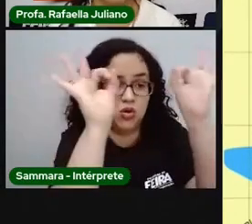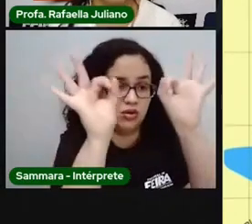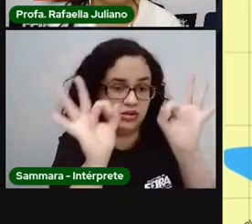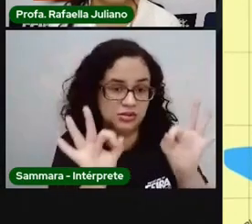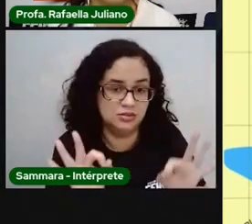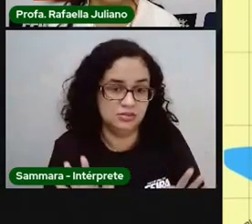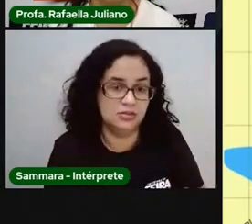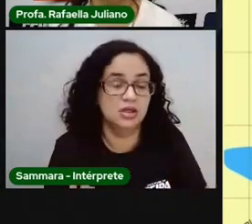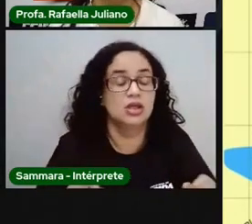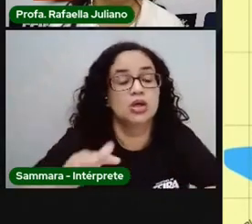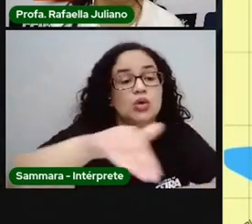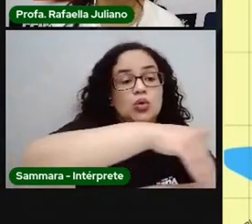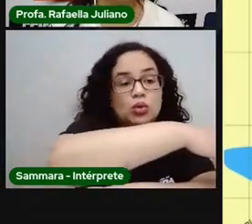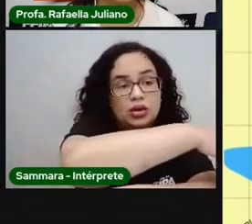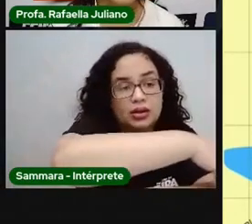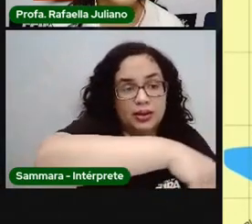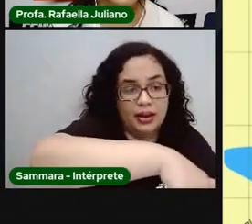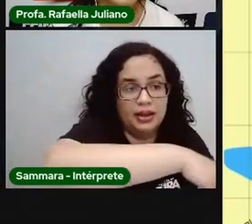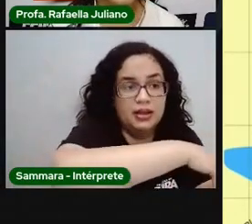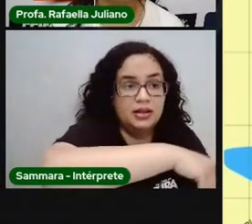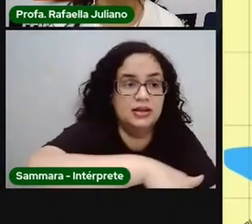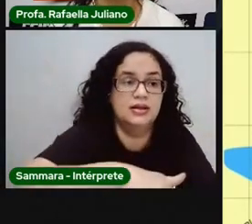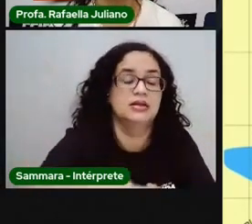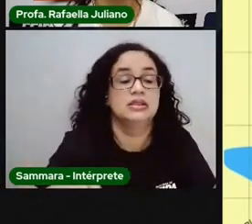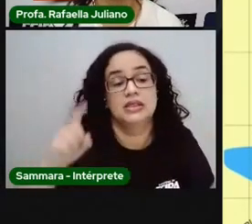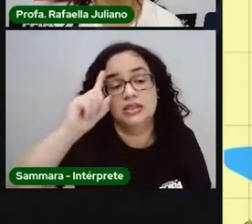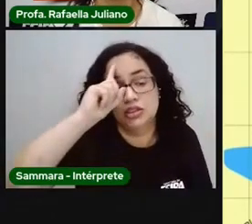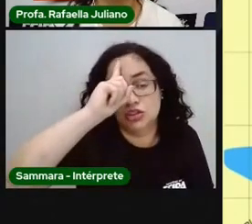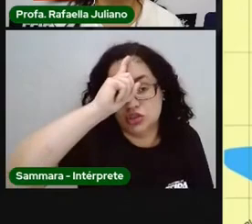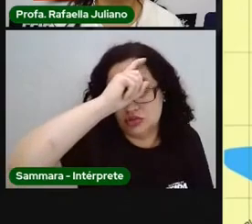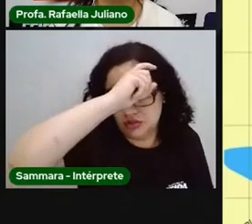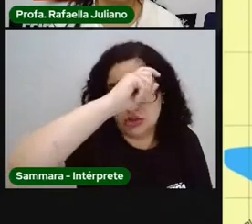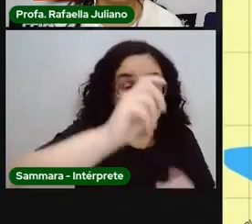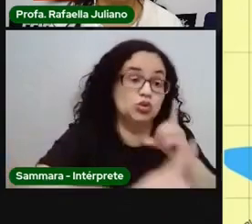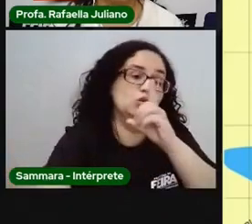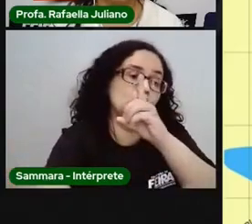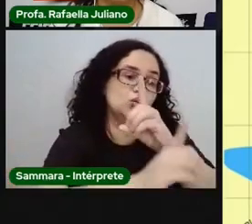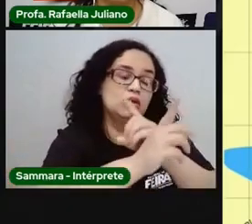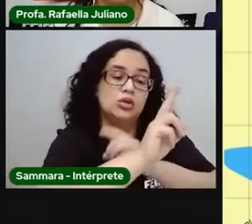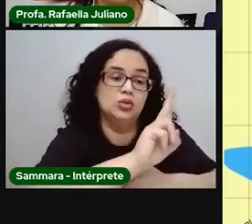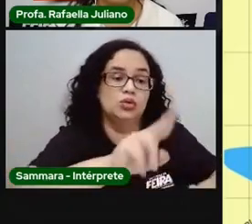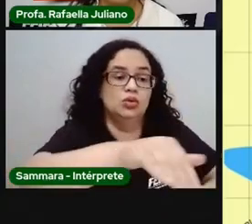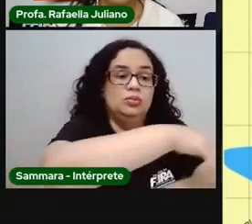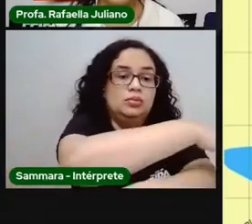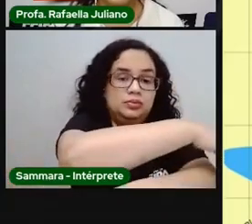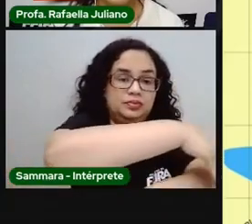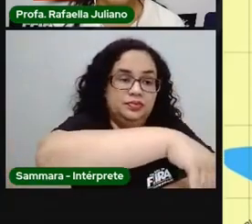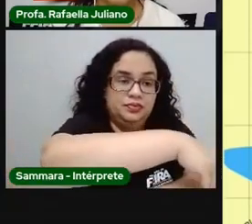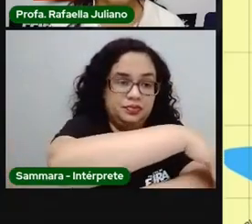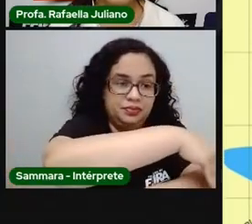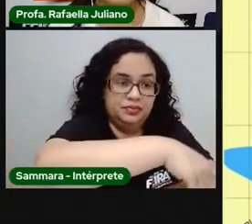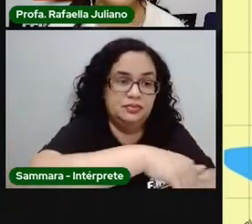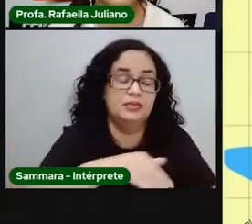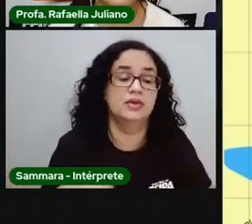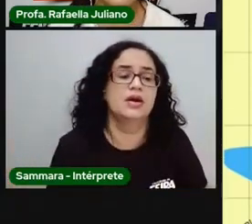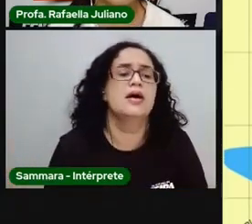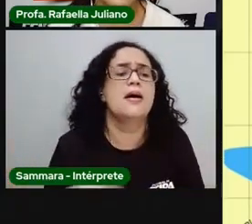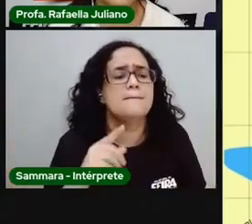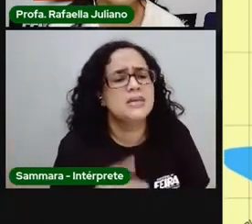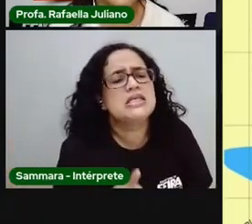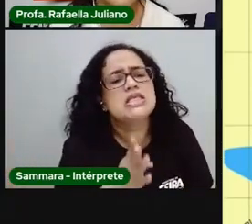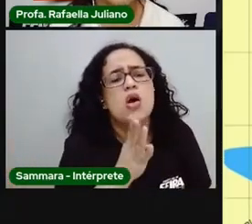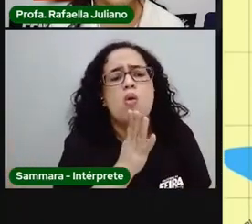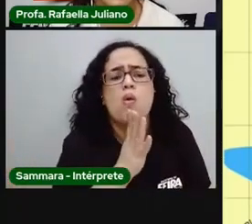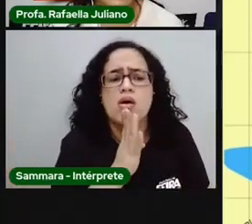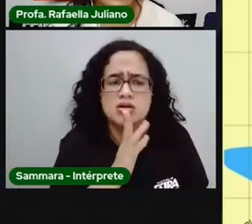em ruas, seria muito difícil encontrar o endereço, não é? Mas vocês conhecem